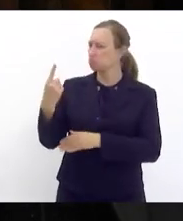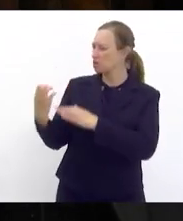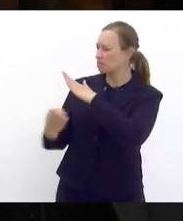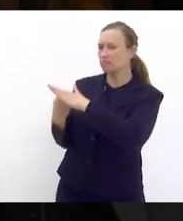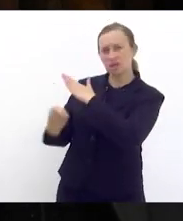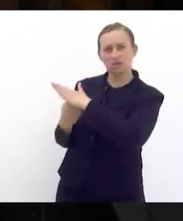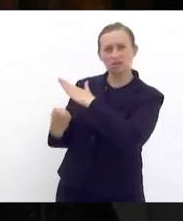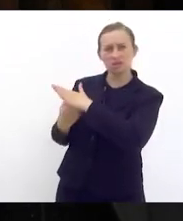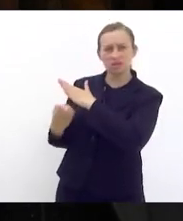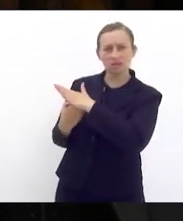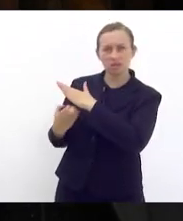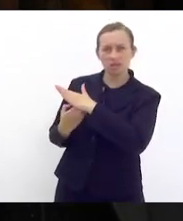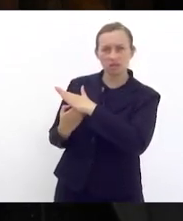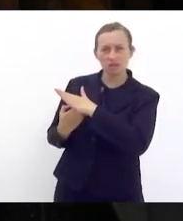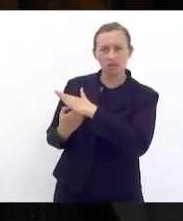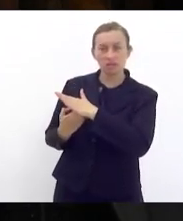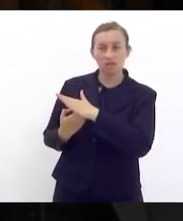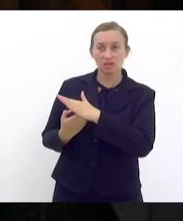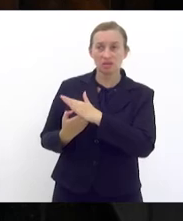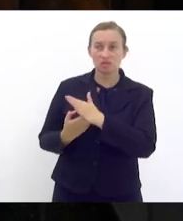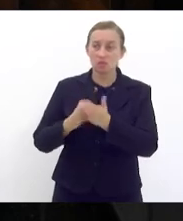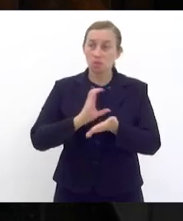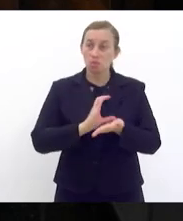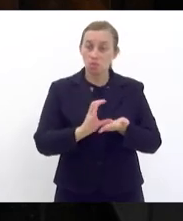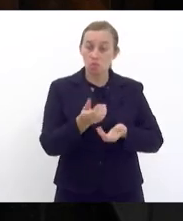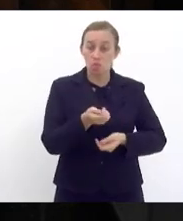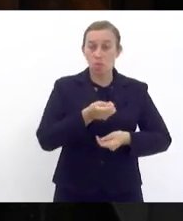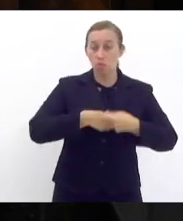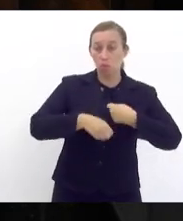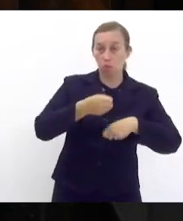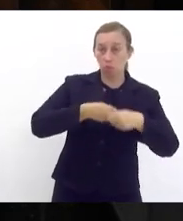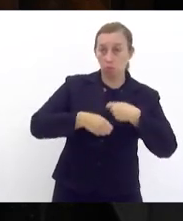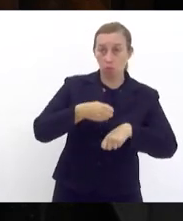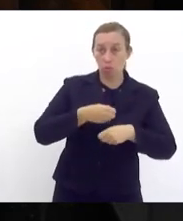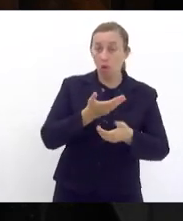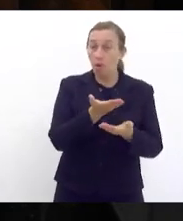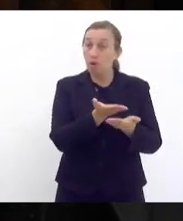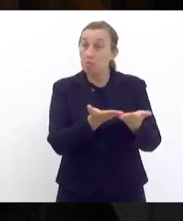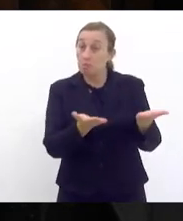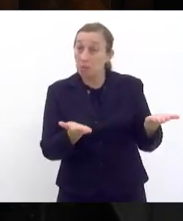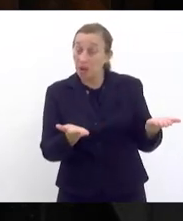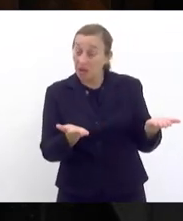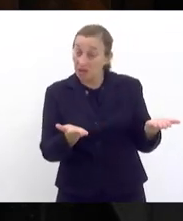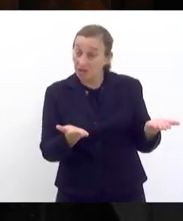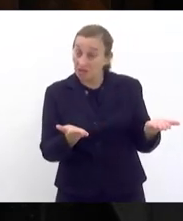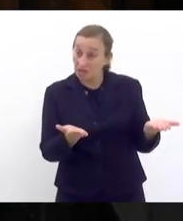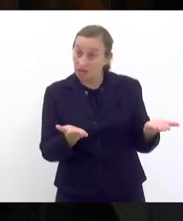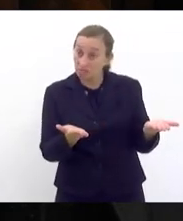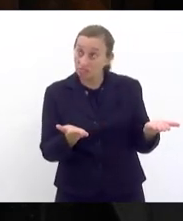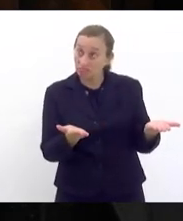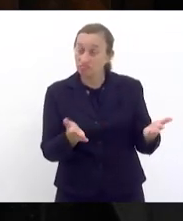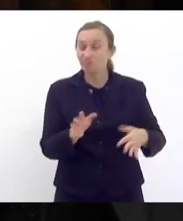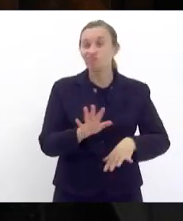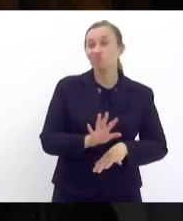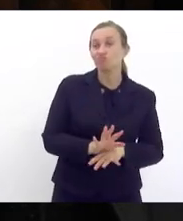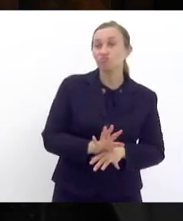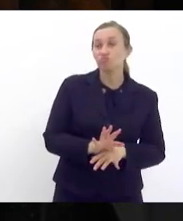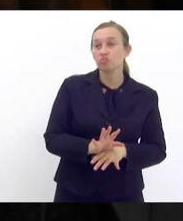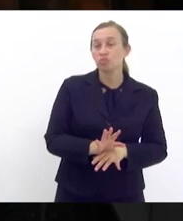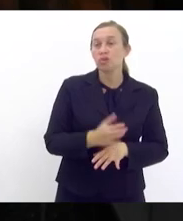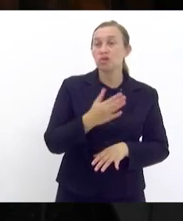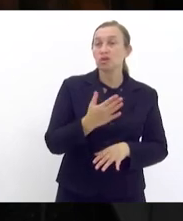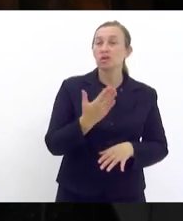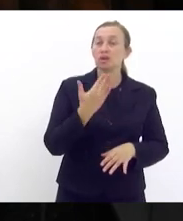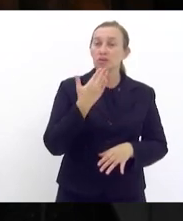que faz um recurso administrativo e perde eventualmente recorra ao